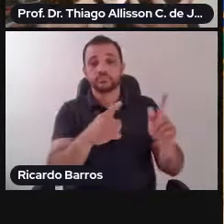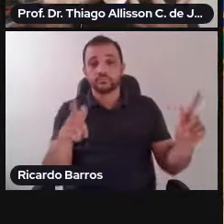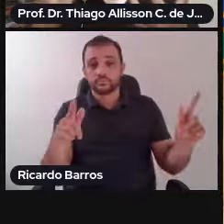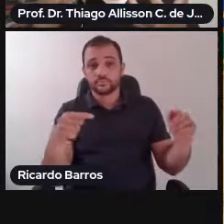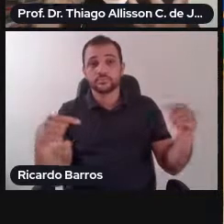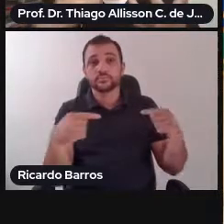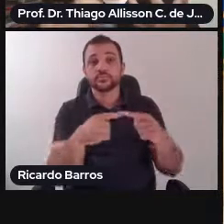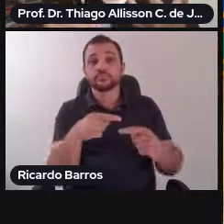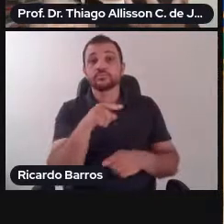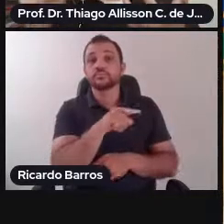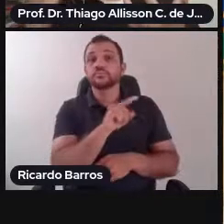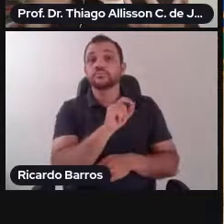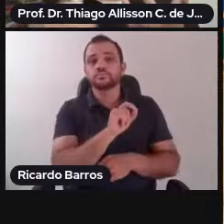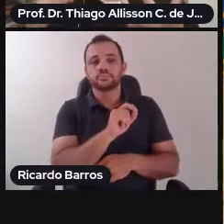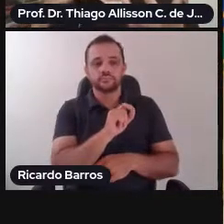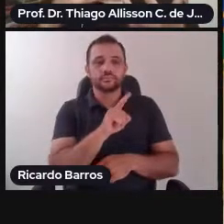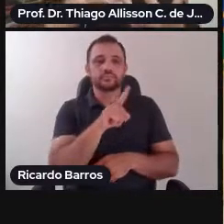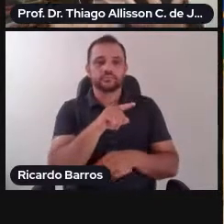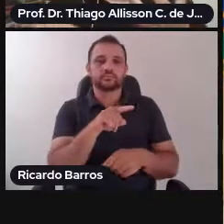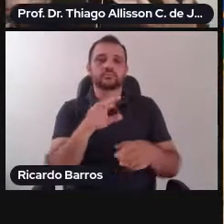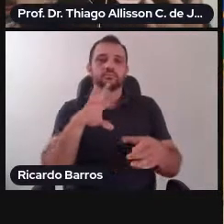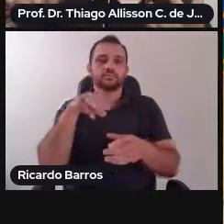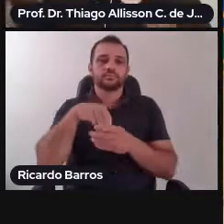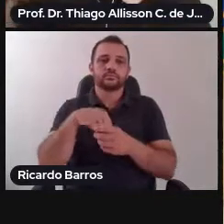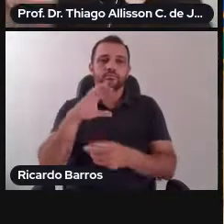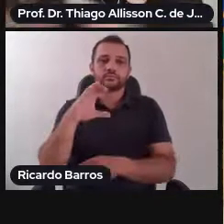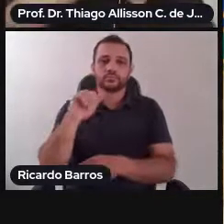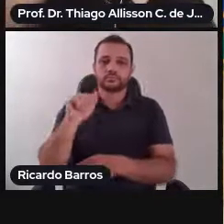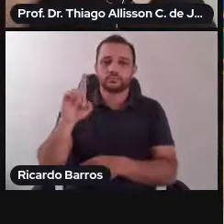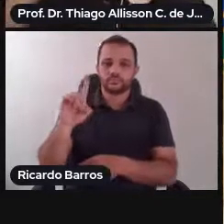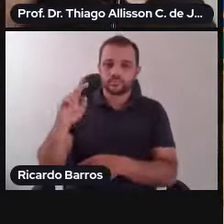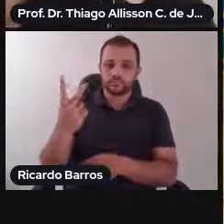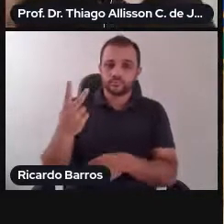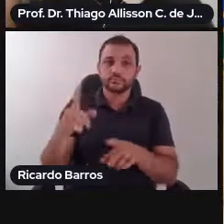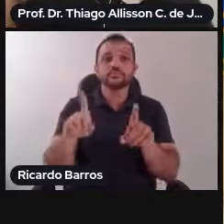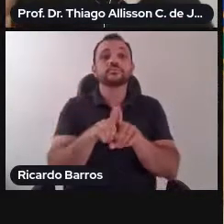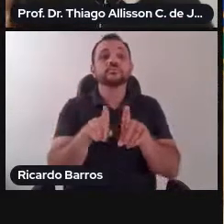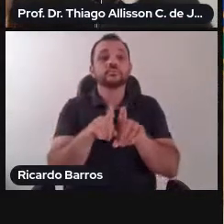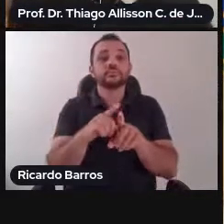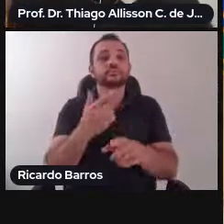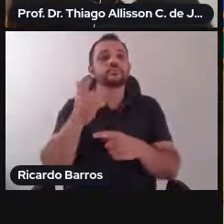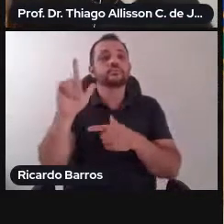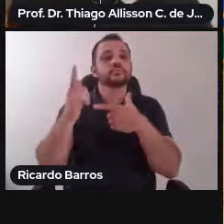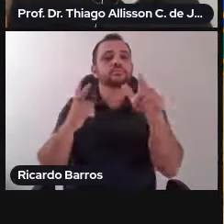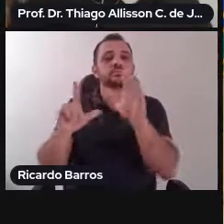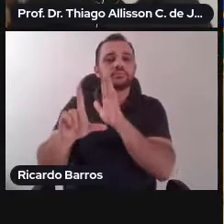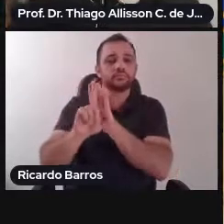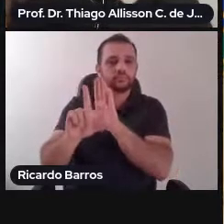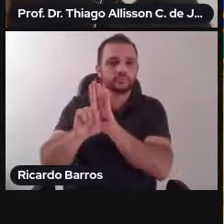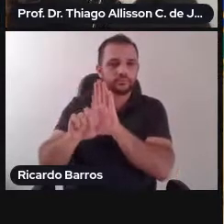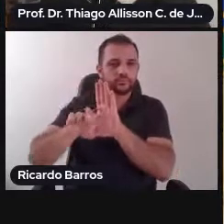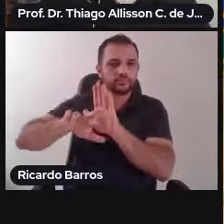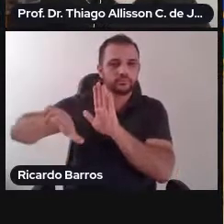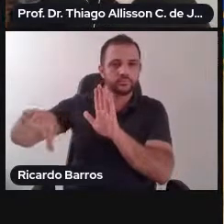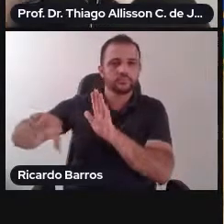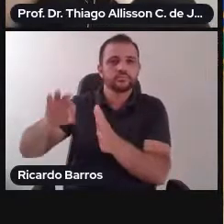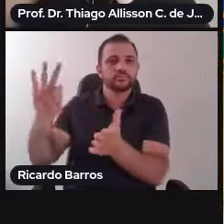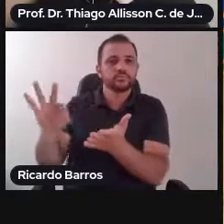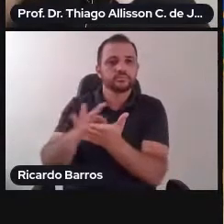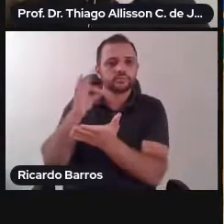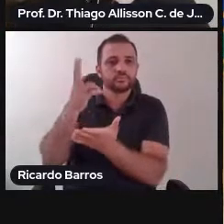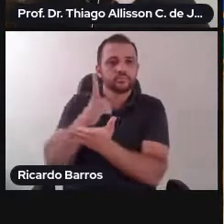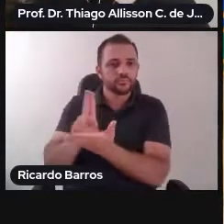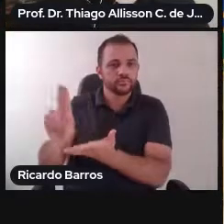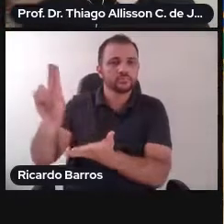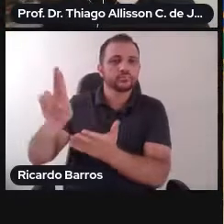respaldo na Convenção Americana de Direitos Humanos e nas diversas outras convenções, acordos,